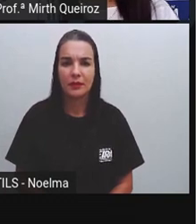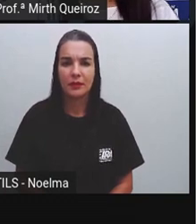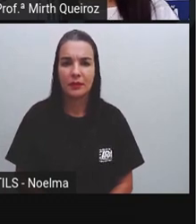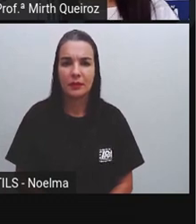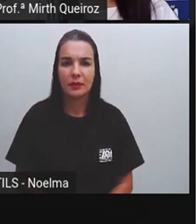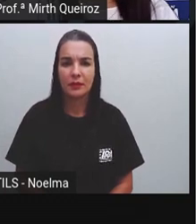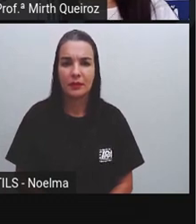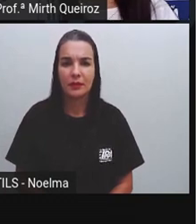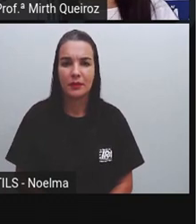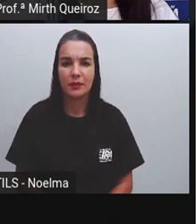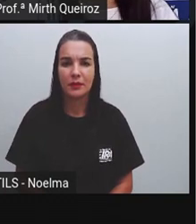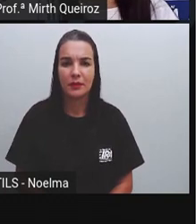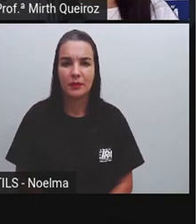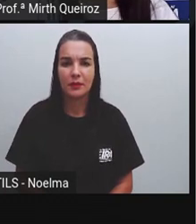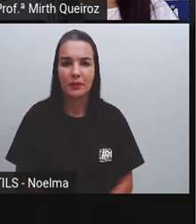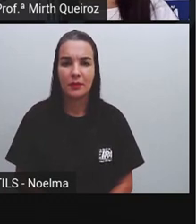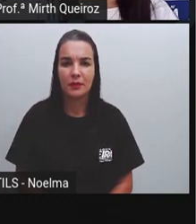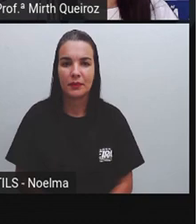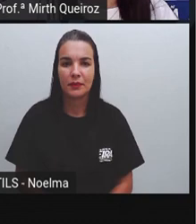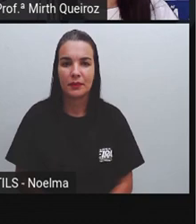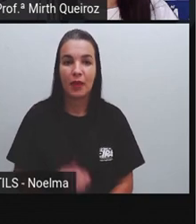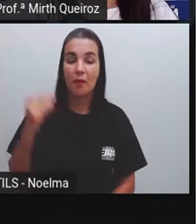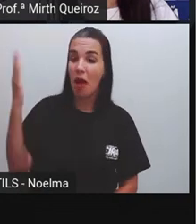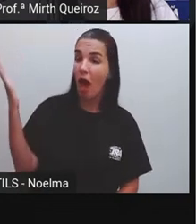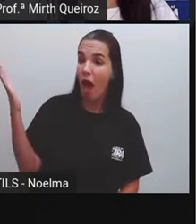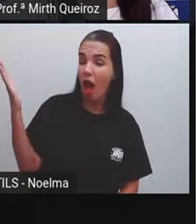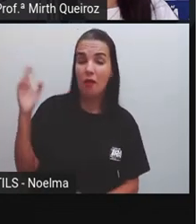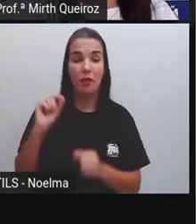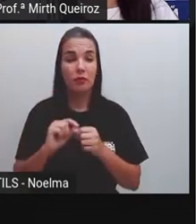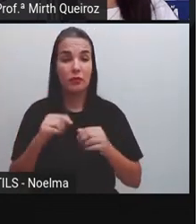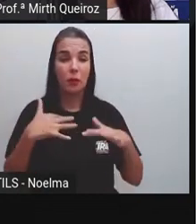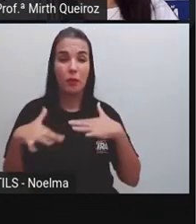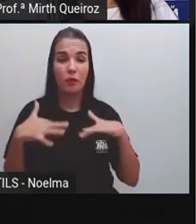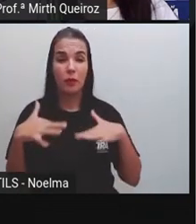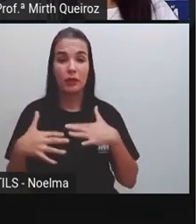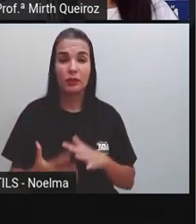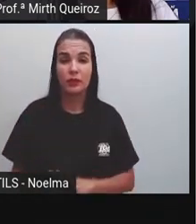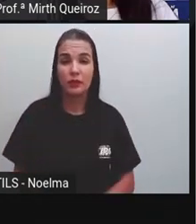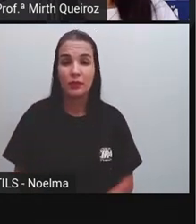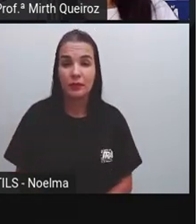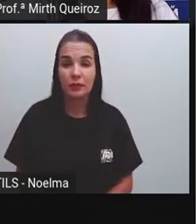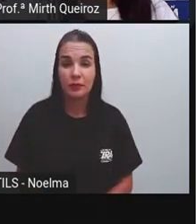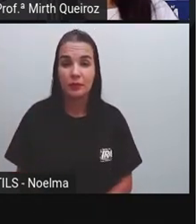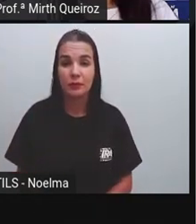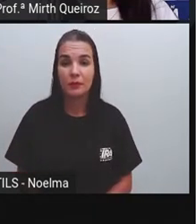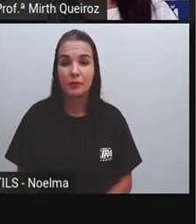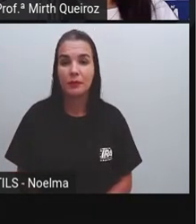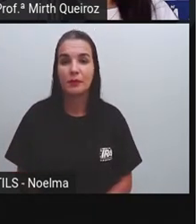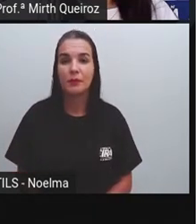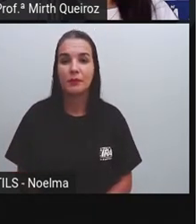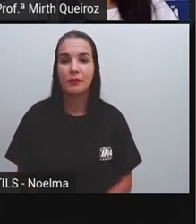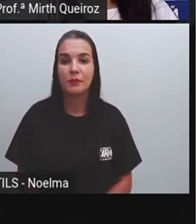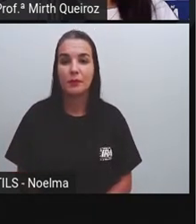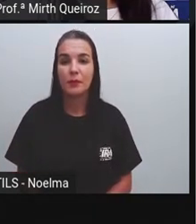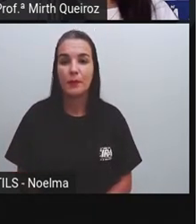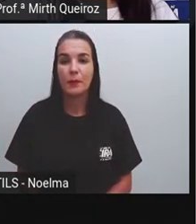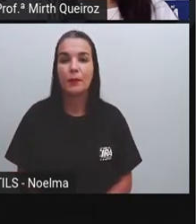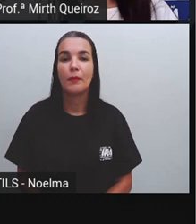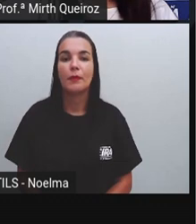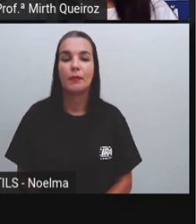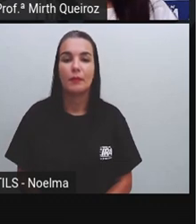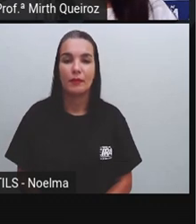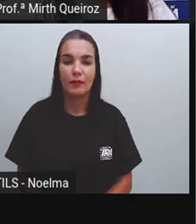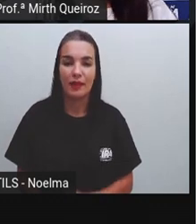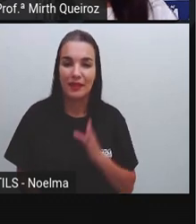Vamos colocar as ações aqui. As ações. Movimentando, ó. Apontando. Para o quadro. Está